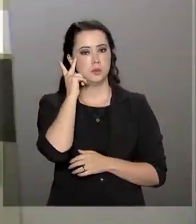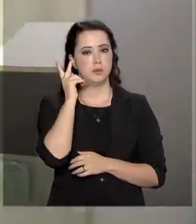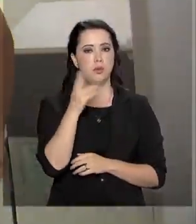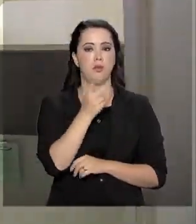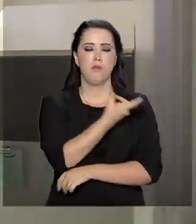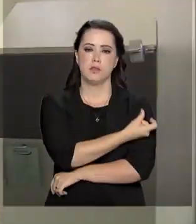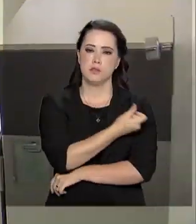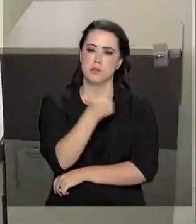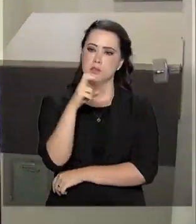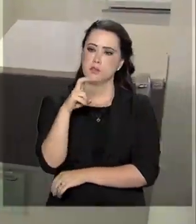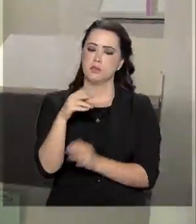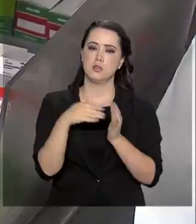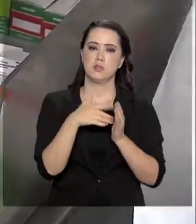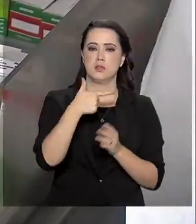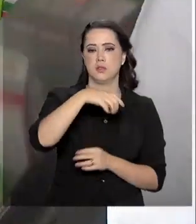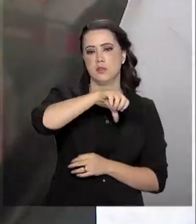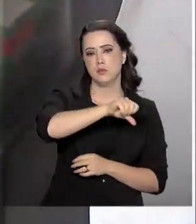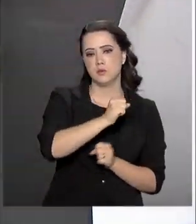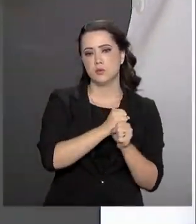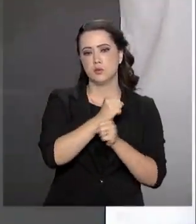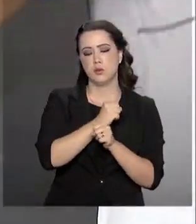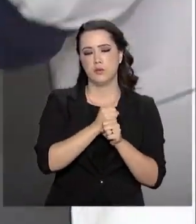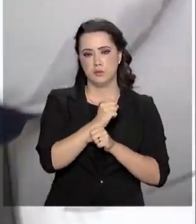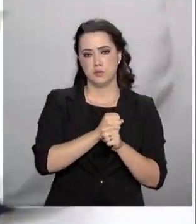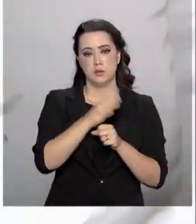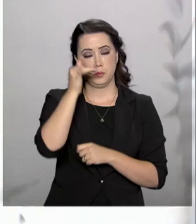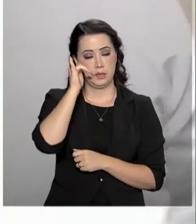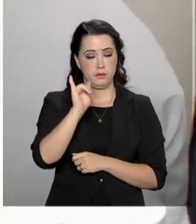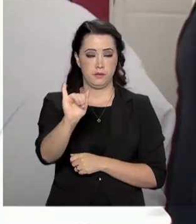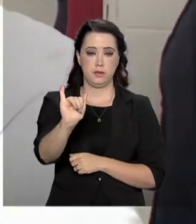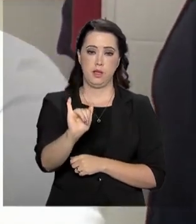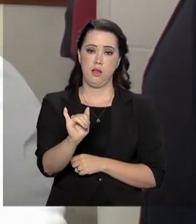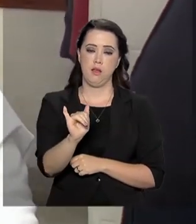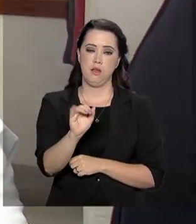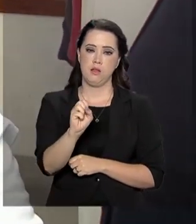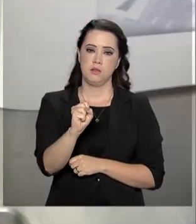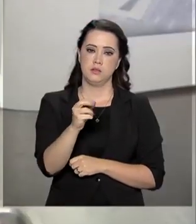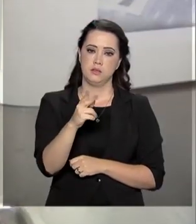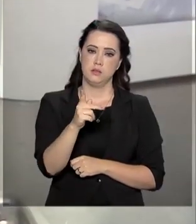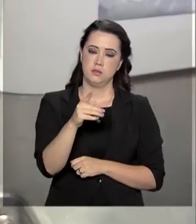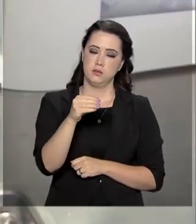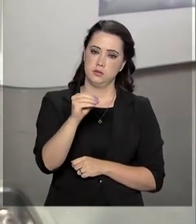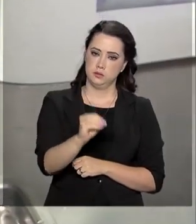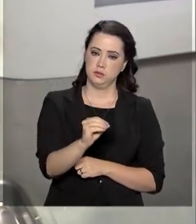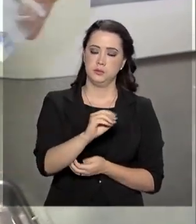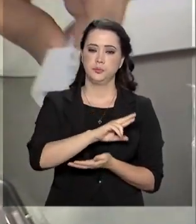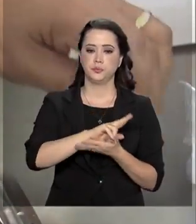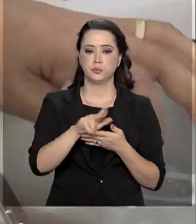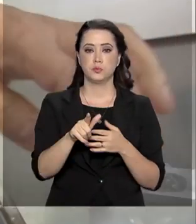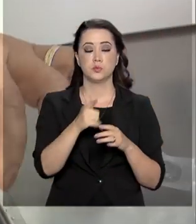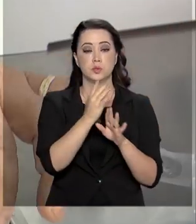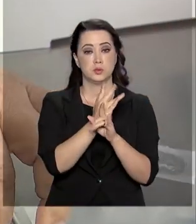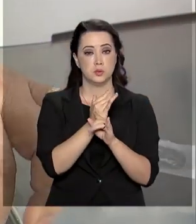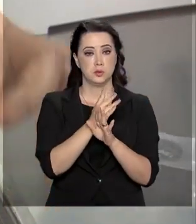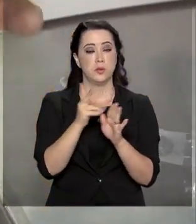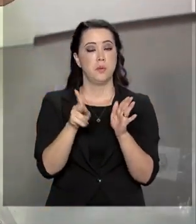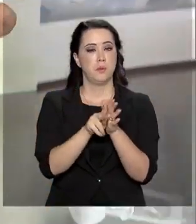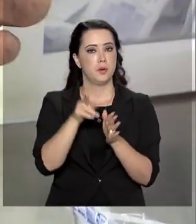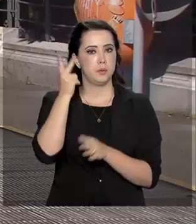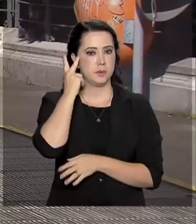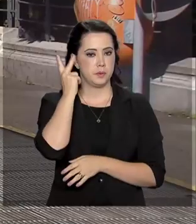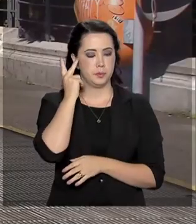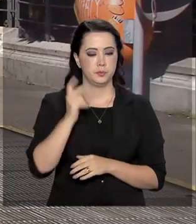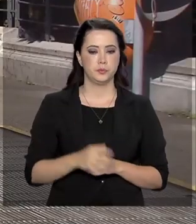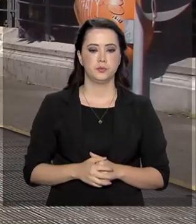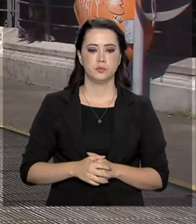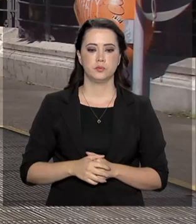15 a 29 anos de idade contra o sarampo. Guarulhos, Santo André, São Bernardo do Campo e São Caetano do Sul.